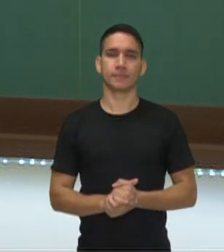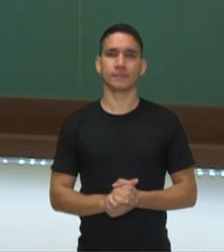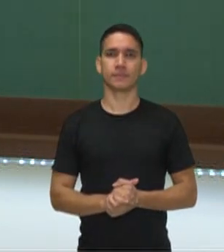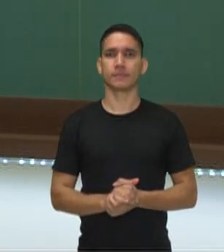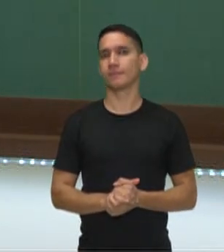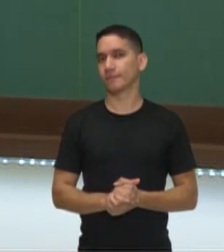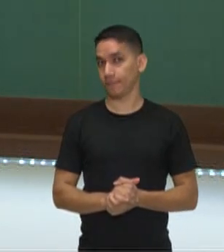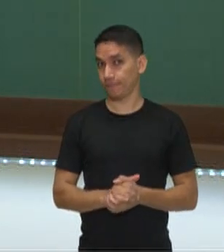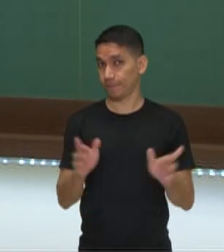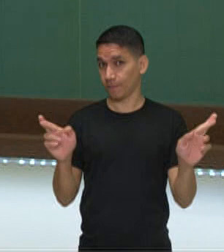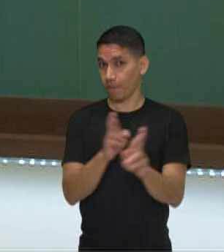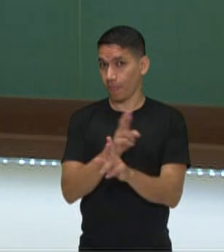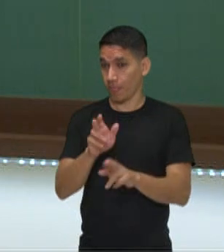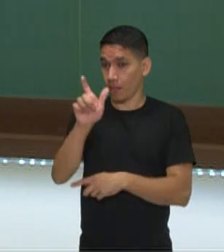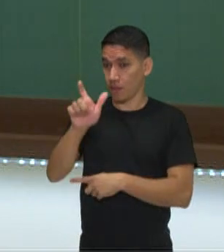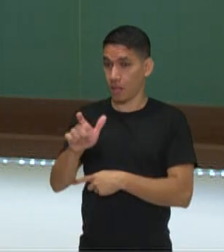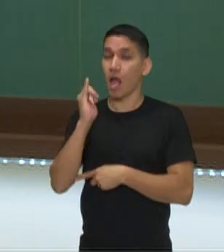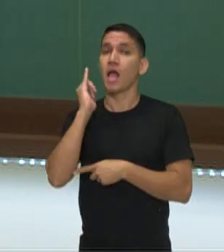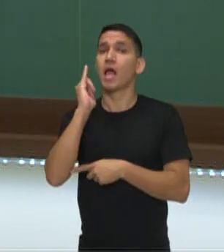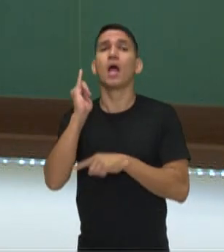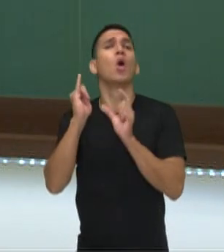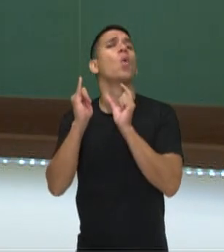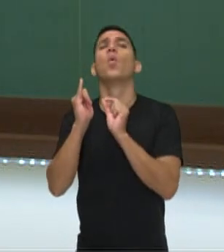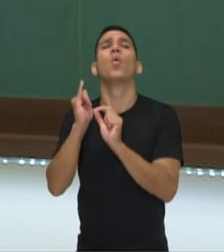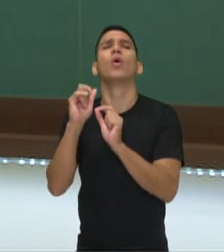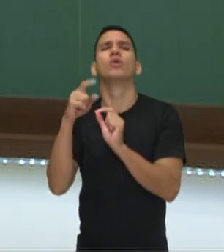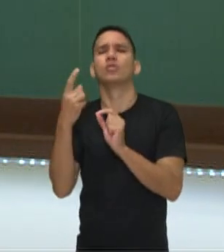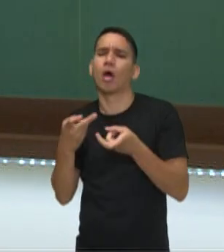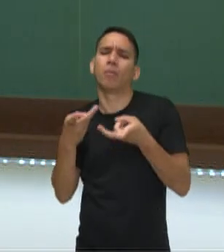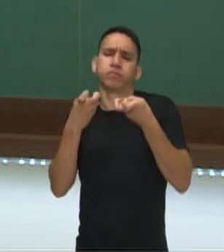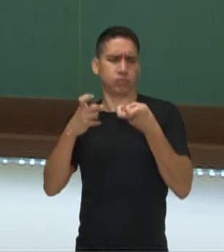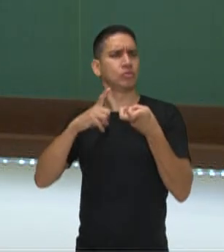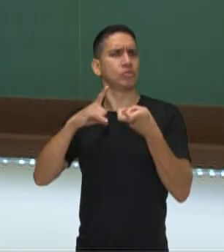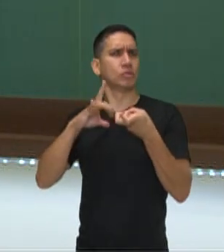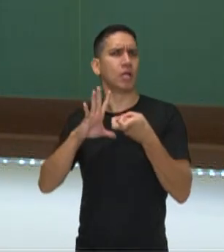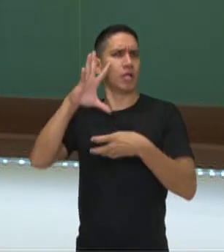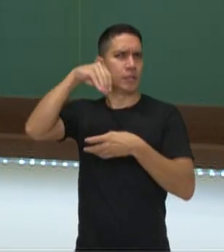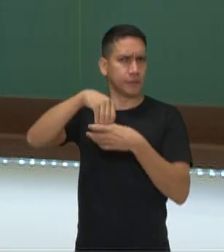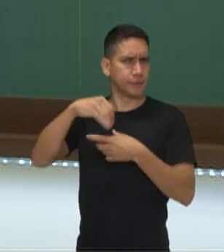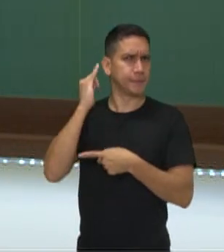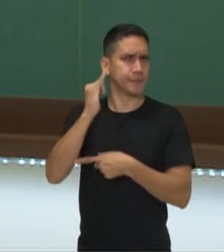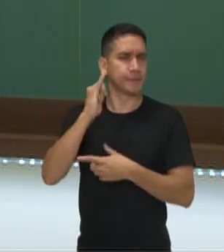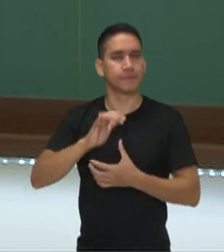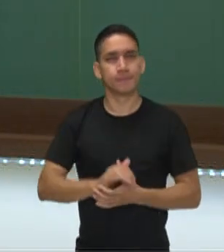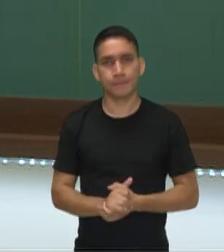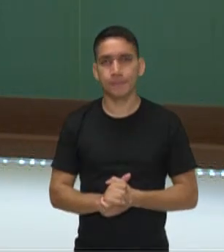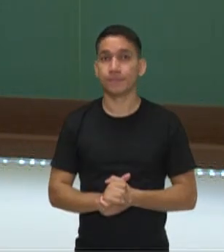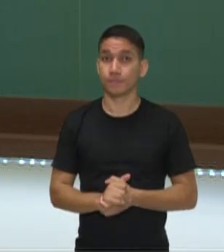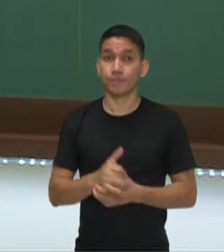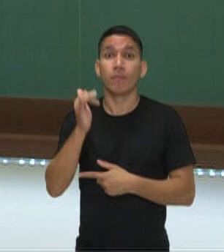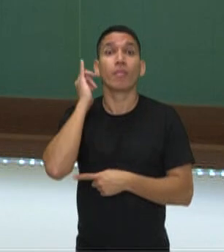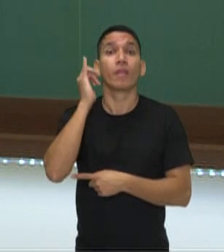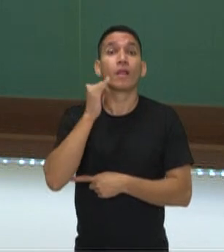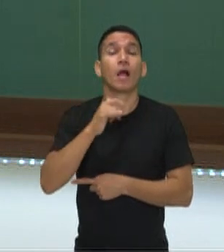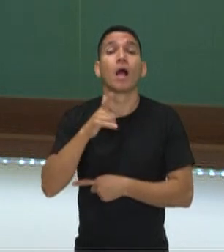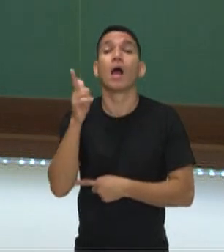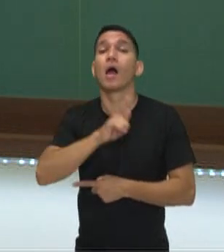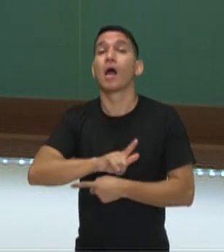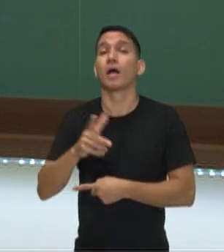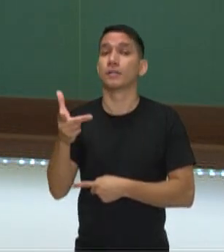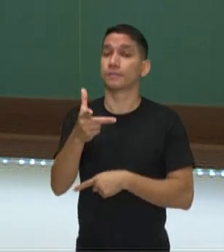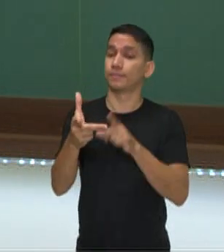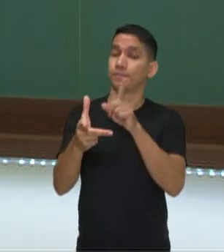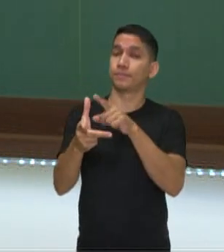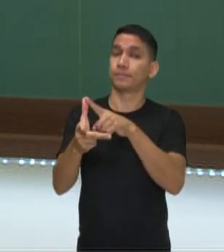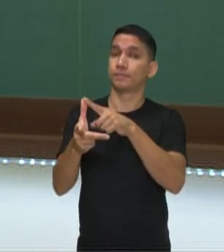Em relação ao narrador, o nós vamos observar da narração. A narração ocorre em primeira